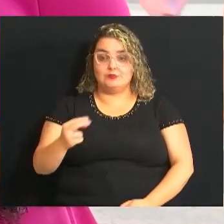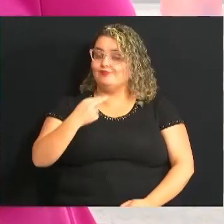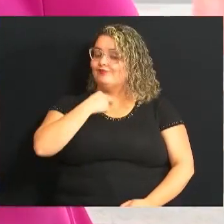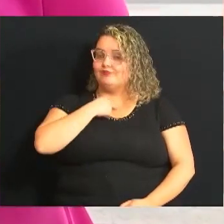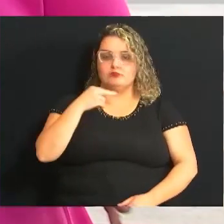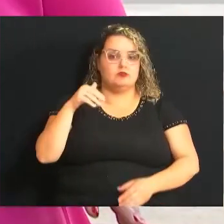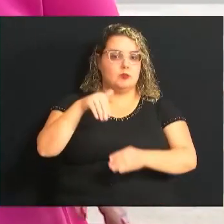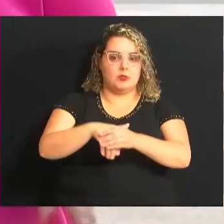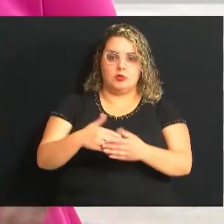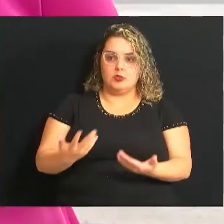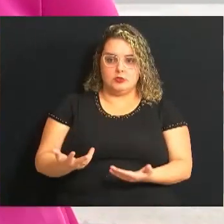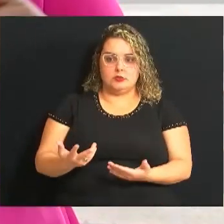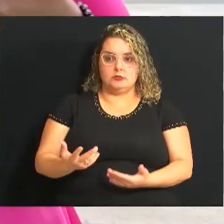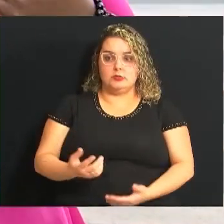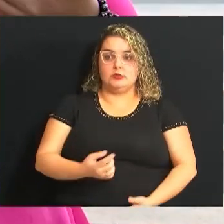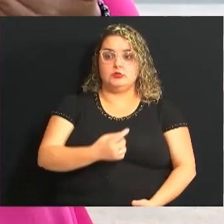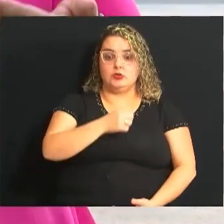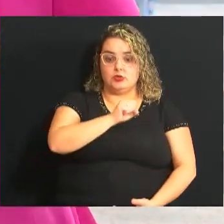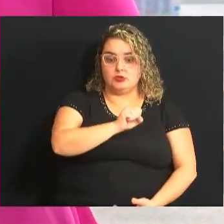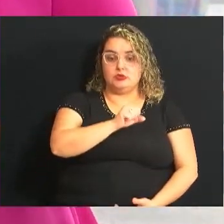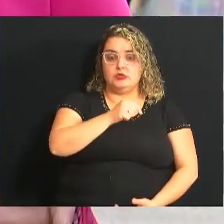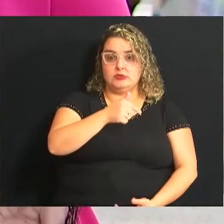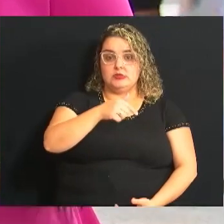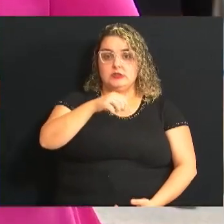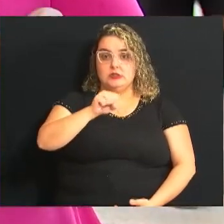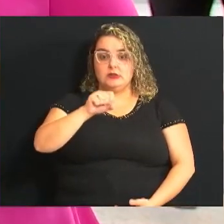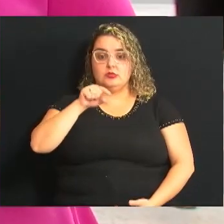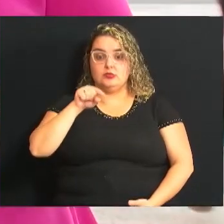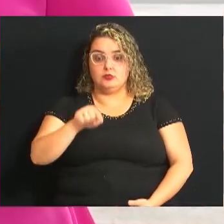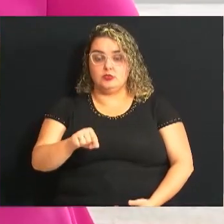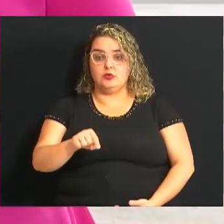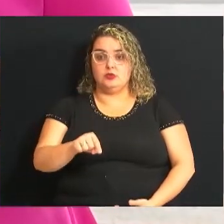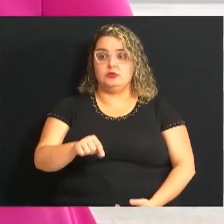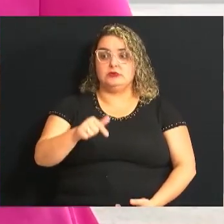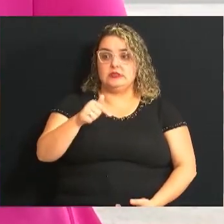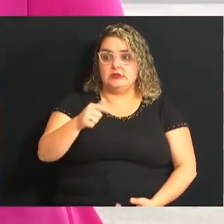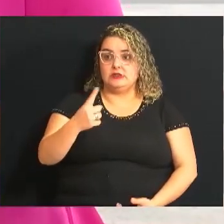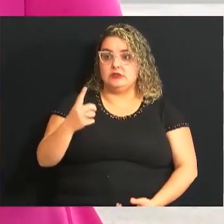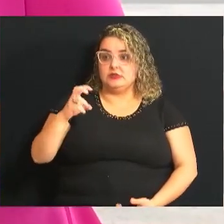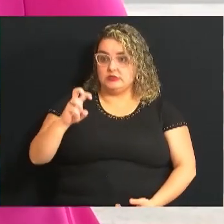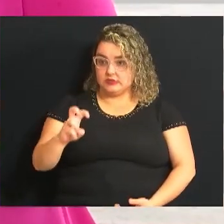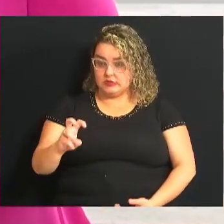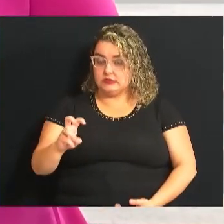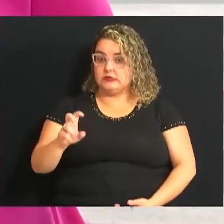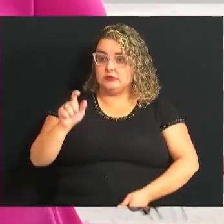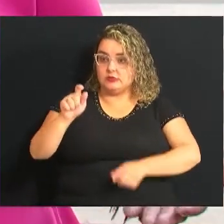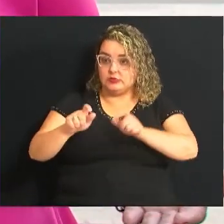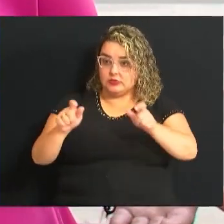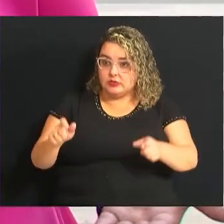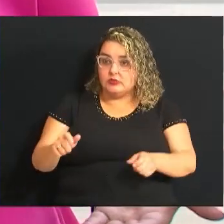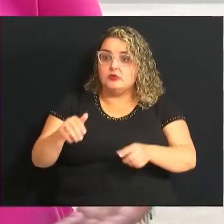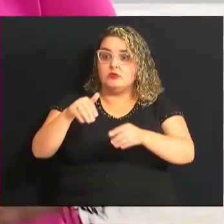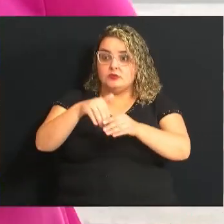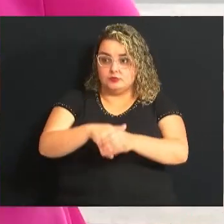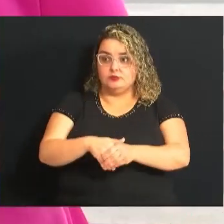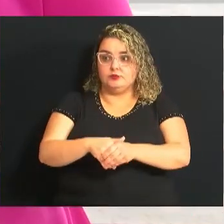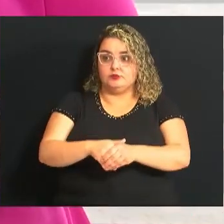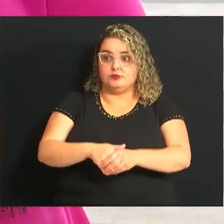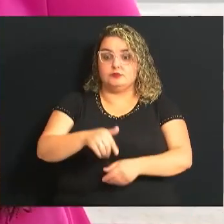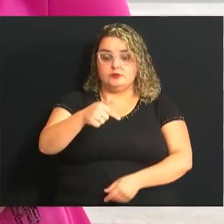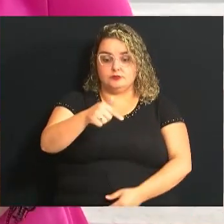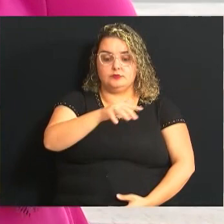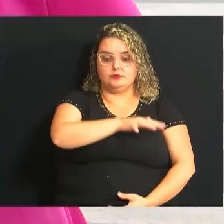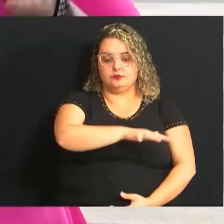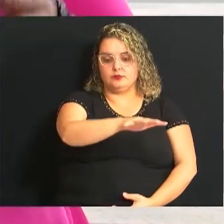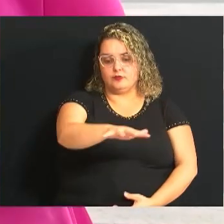% Das 878.715 pessoas que deveriam votar em